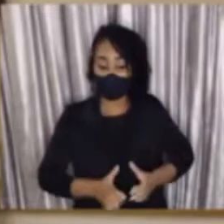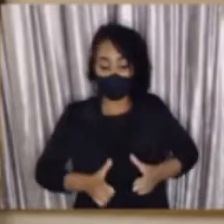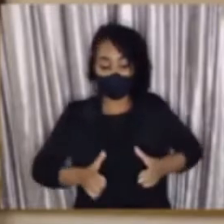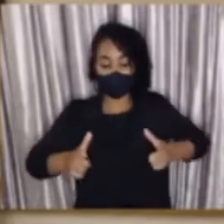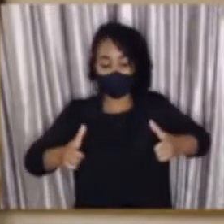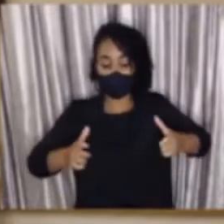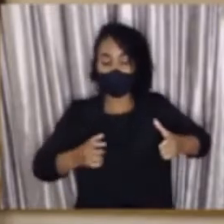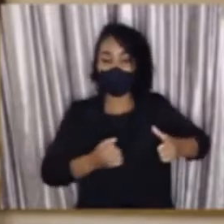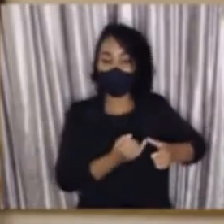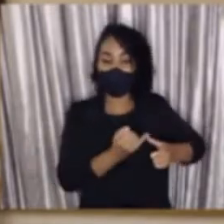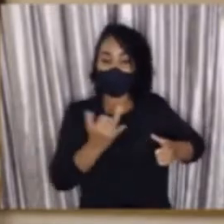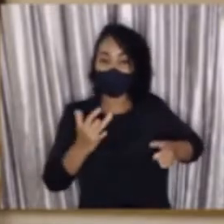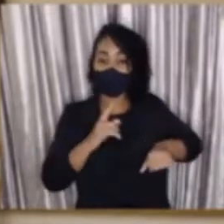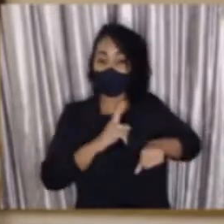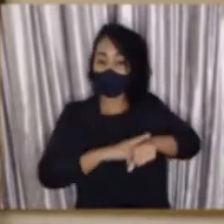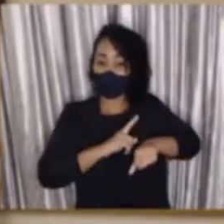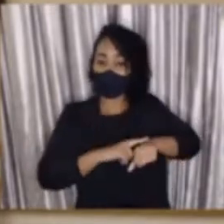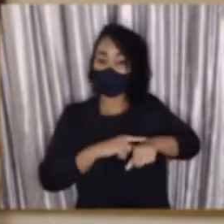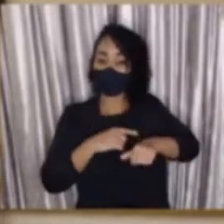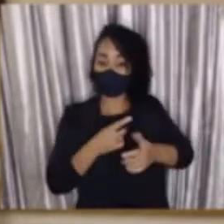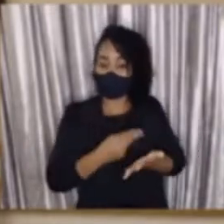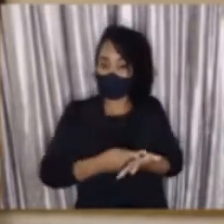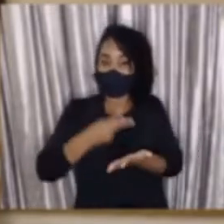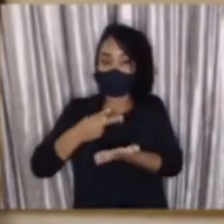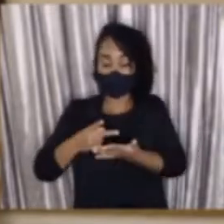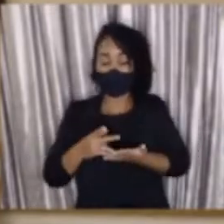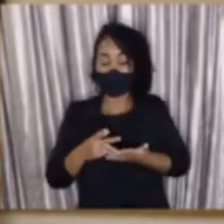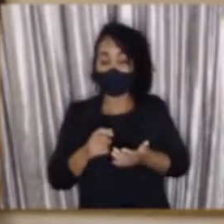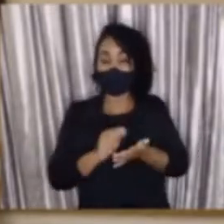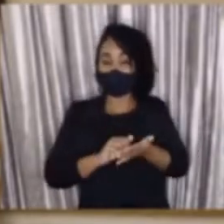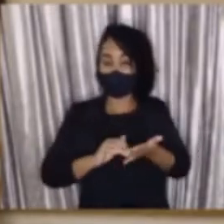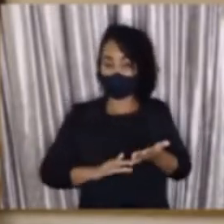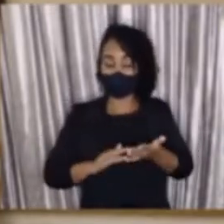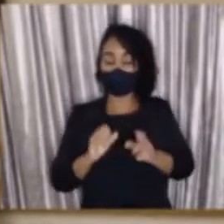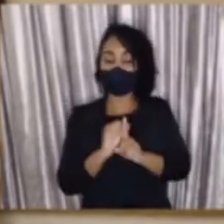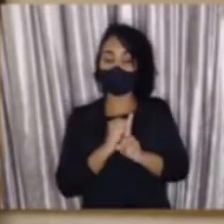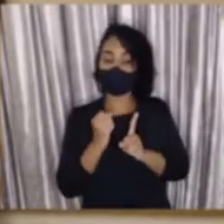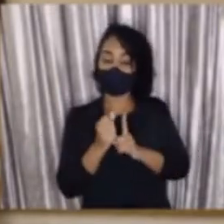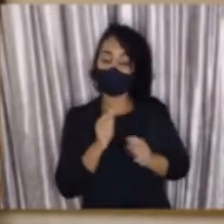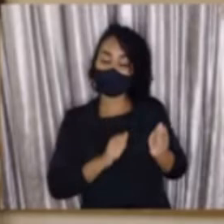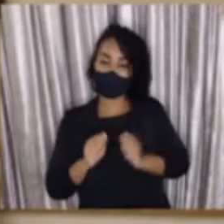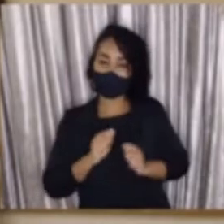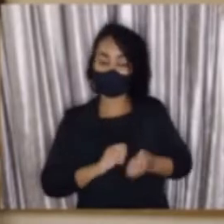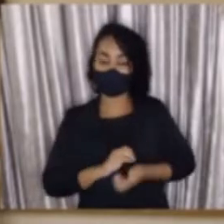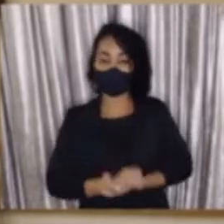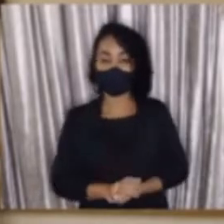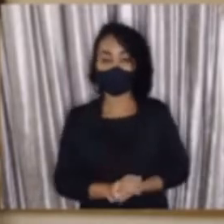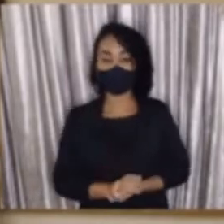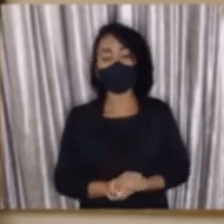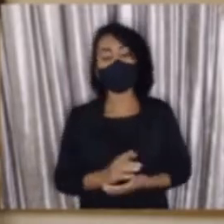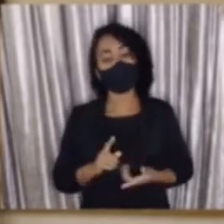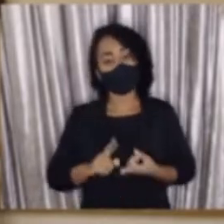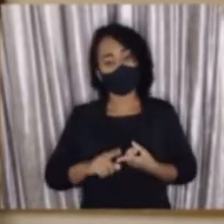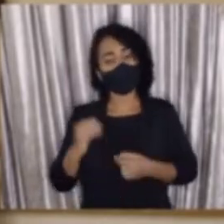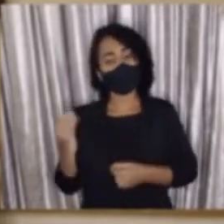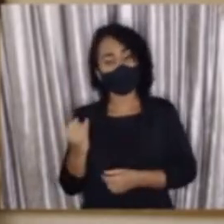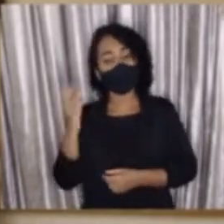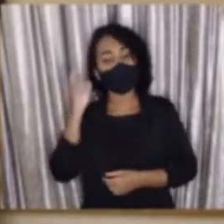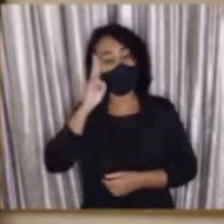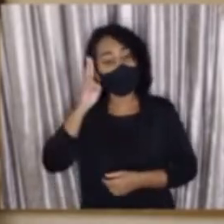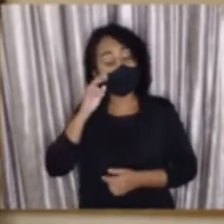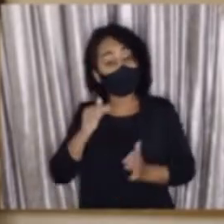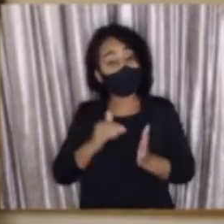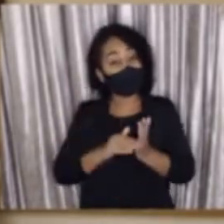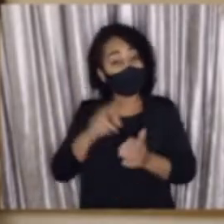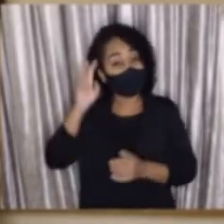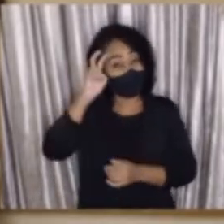aumentando a capacidade de carga e horário de funcionamento dessas atividades sociais e econômicas. Importante lembrar